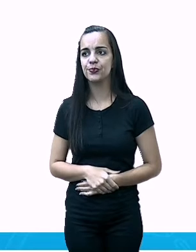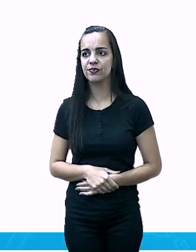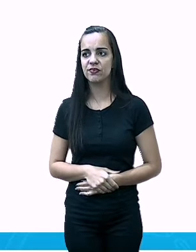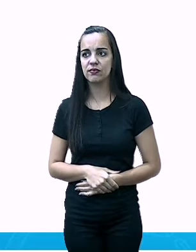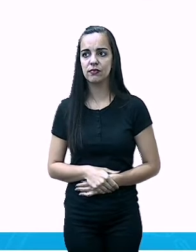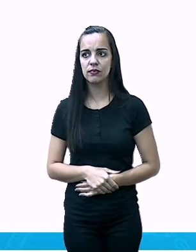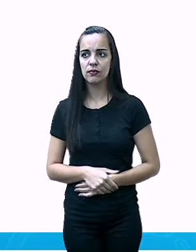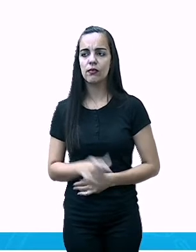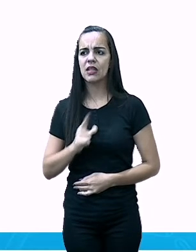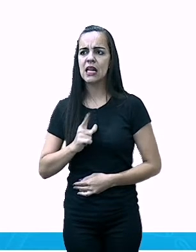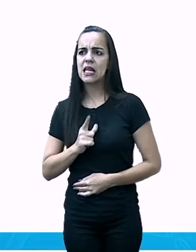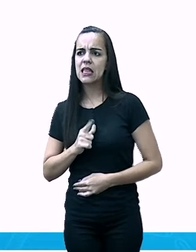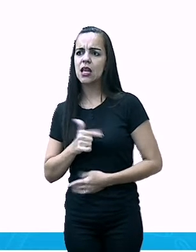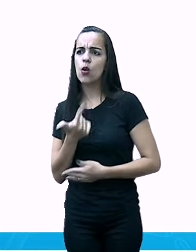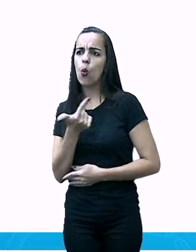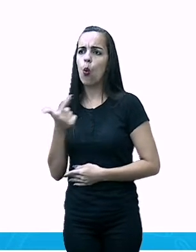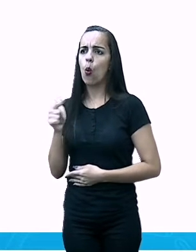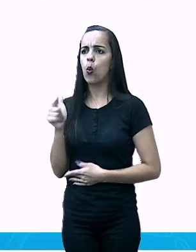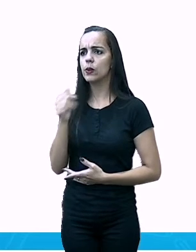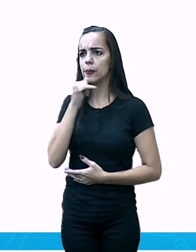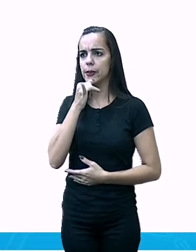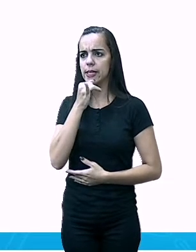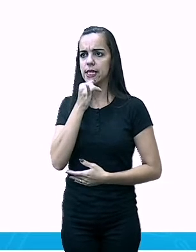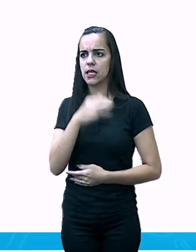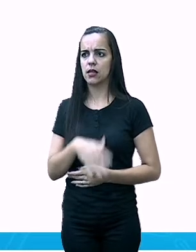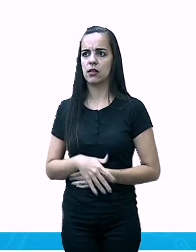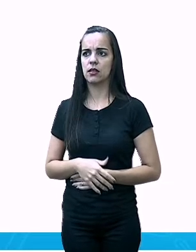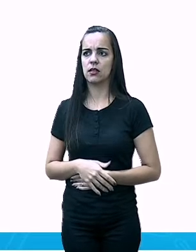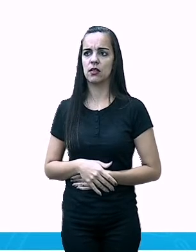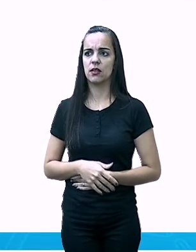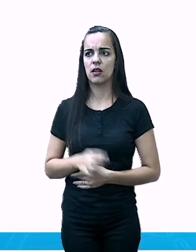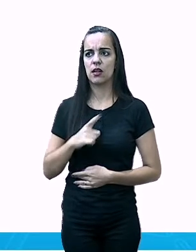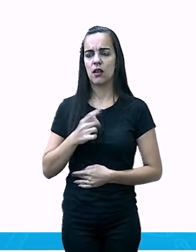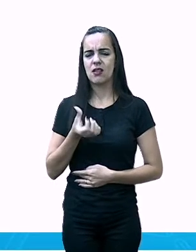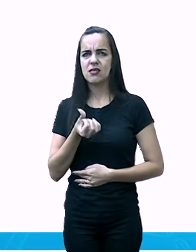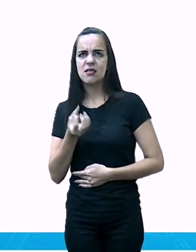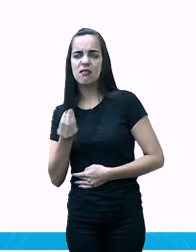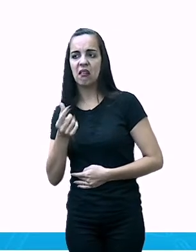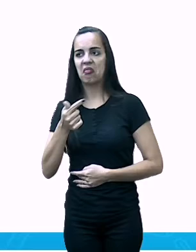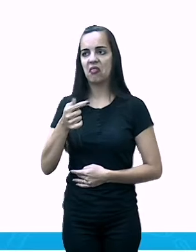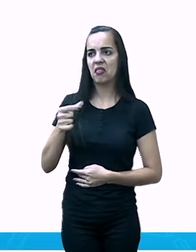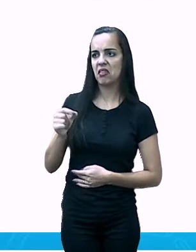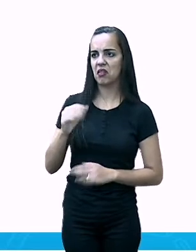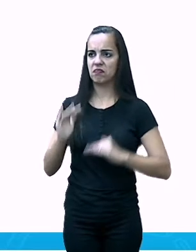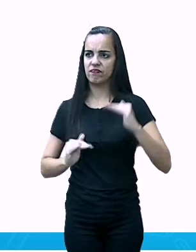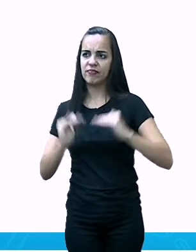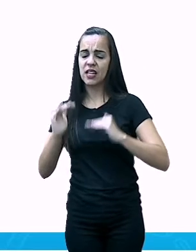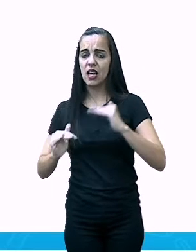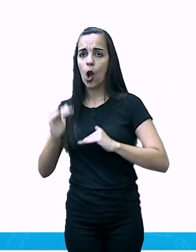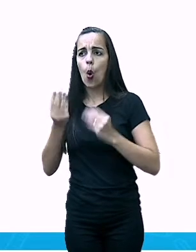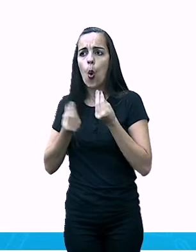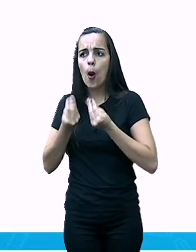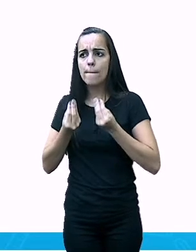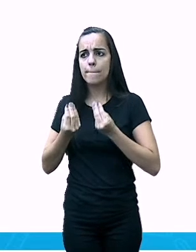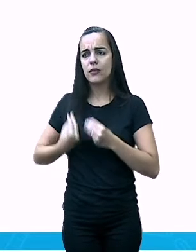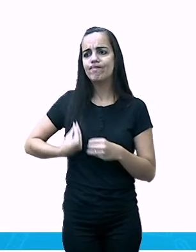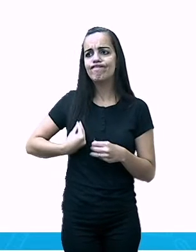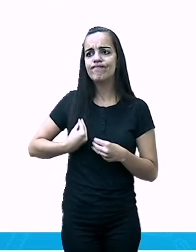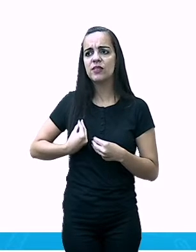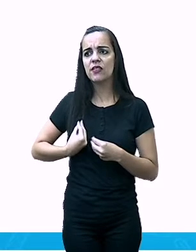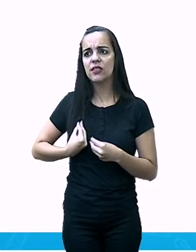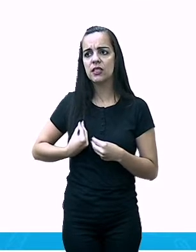Houve época, por exemplo, na década de 60, de 70, a expectativa de vida não